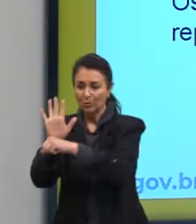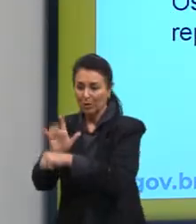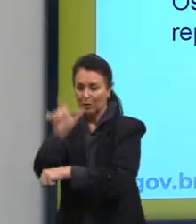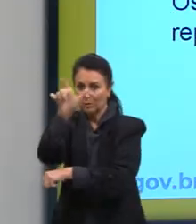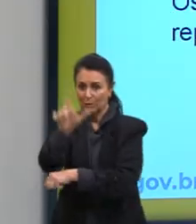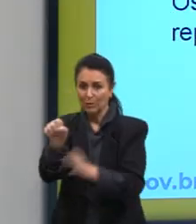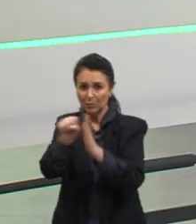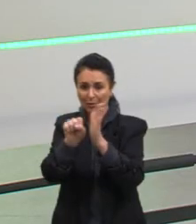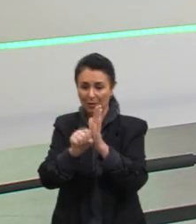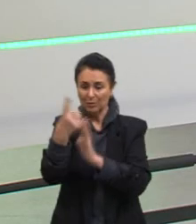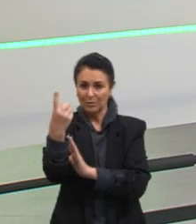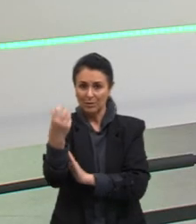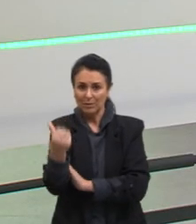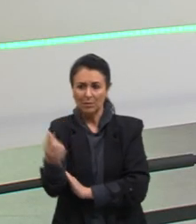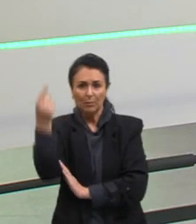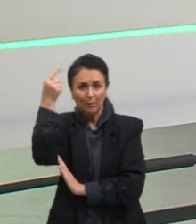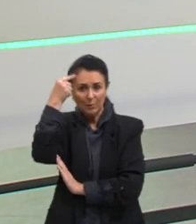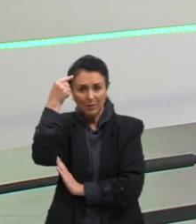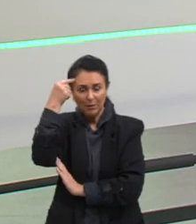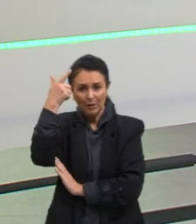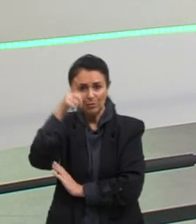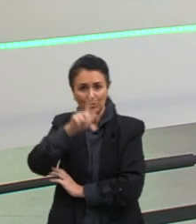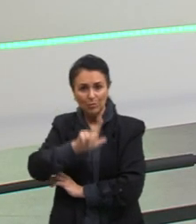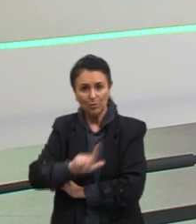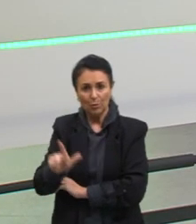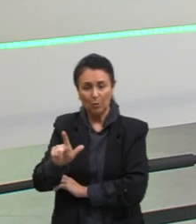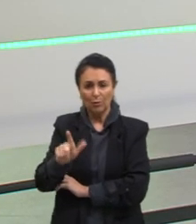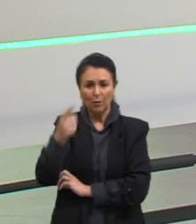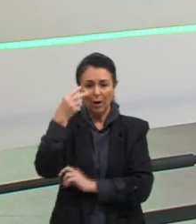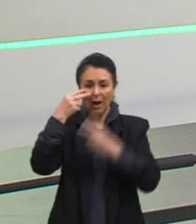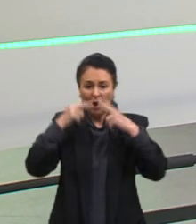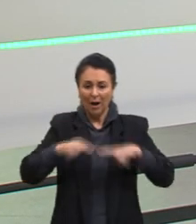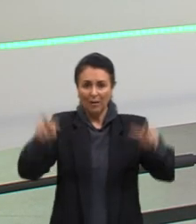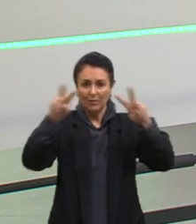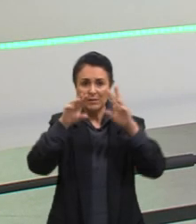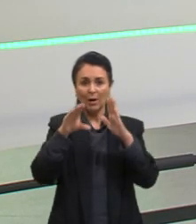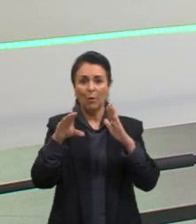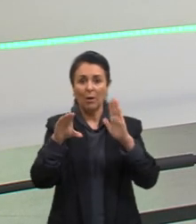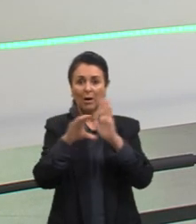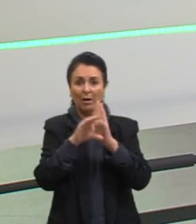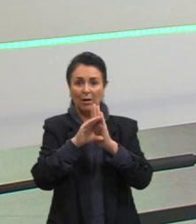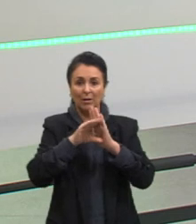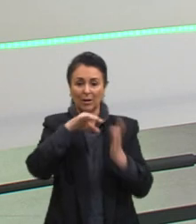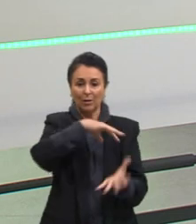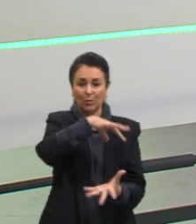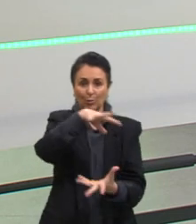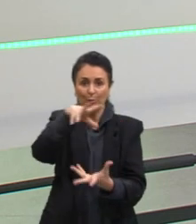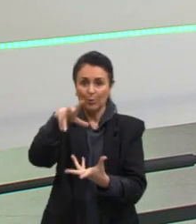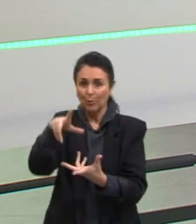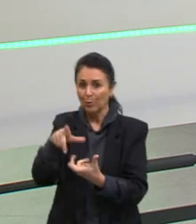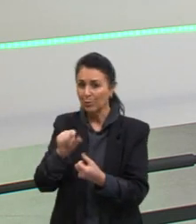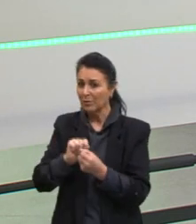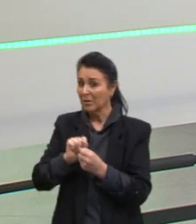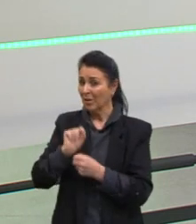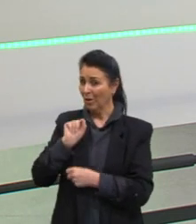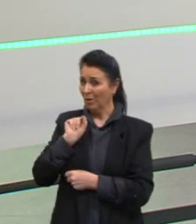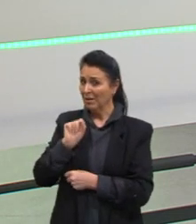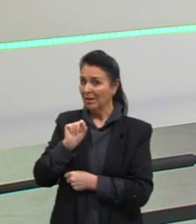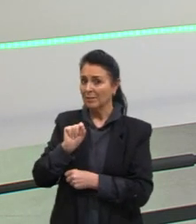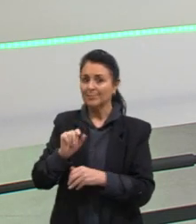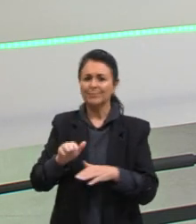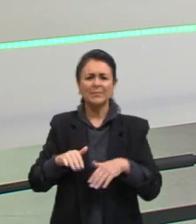XVI, a repensar a visão católica do mundo ao possibilitarem a... Então, quais são os